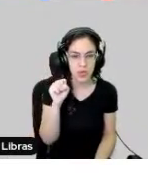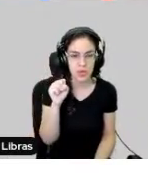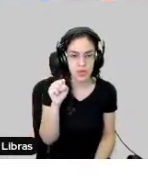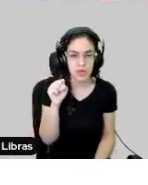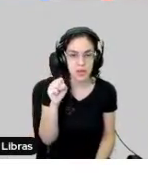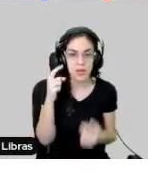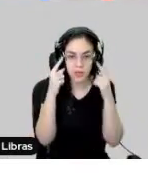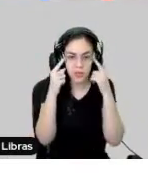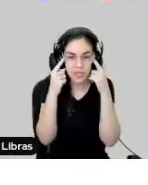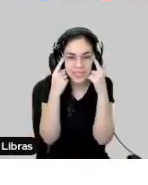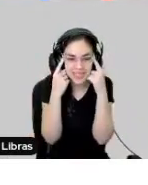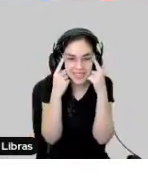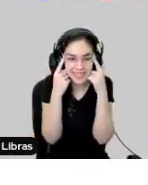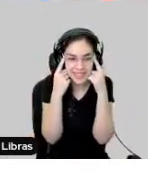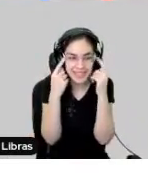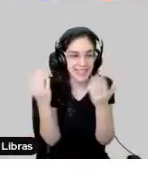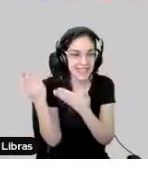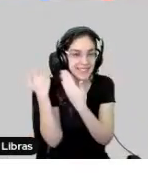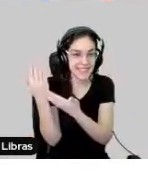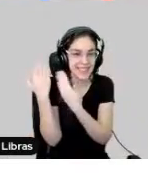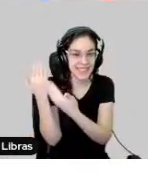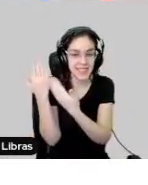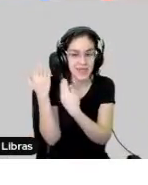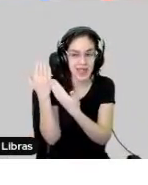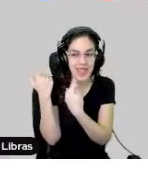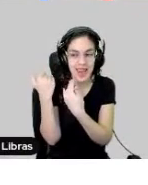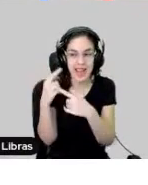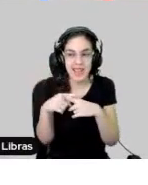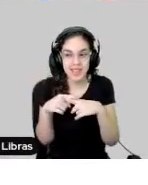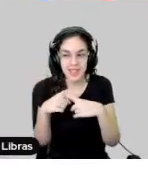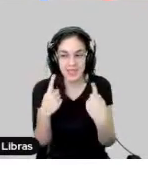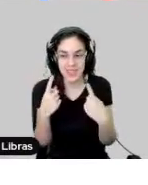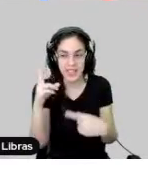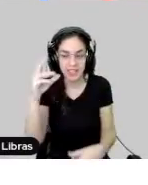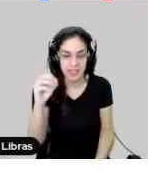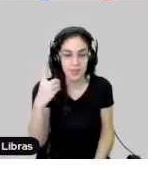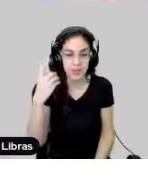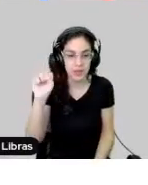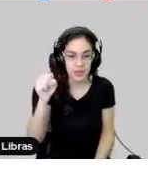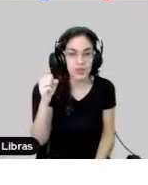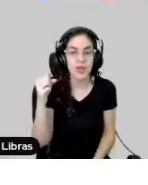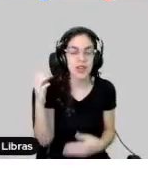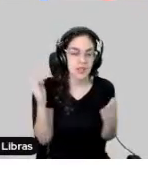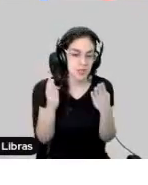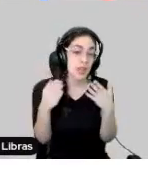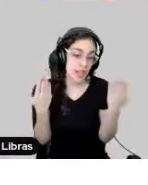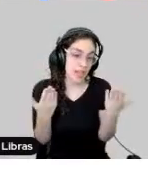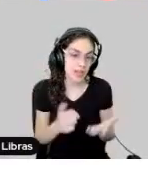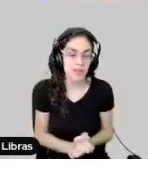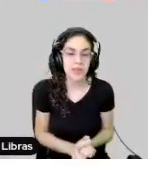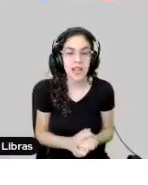chinesa nos deixou para trás, eu não sei, mas em 2018 éramos. E agora, eu vou